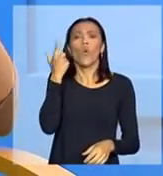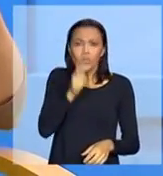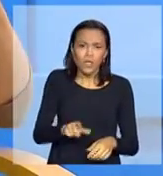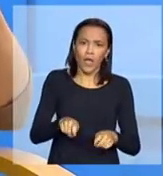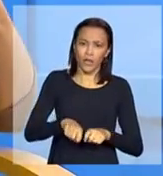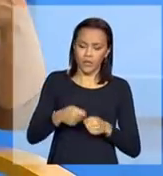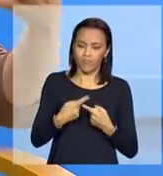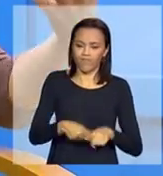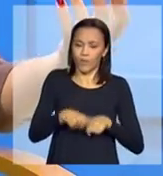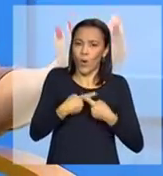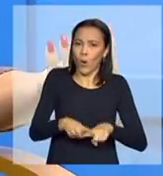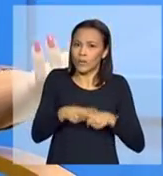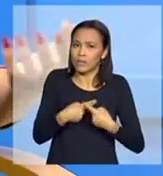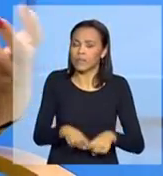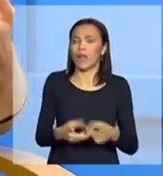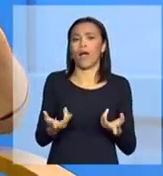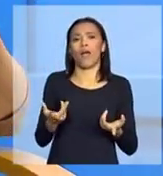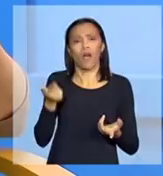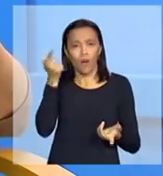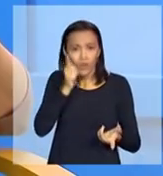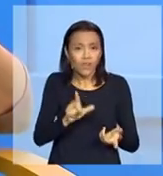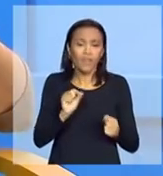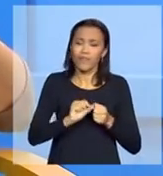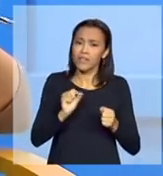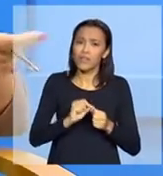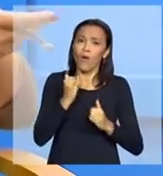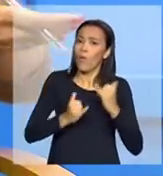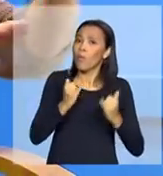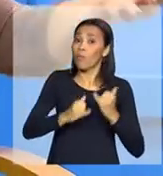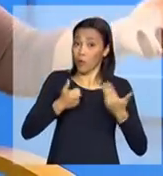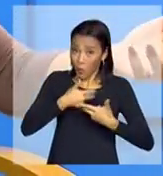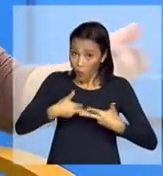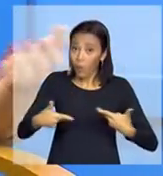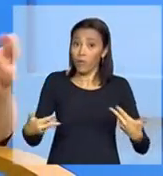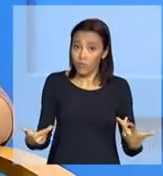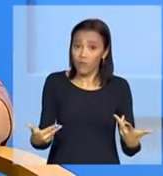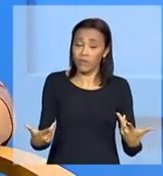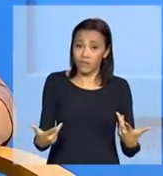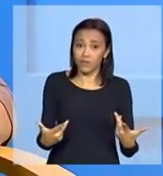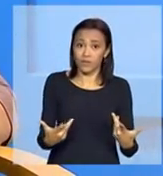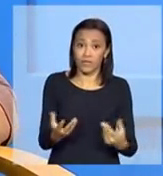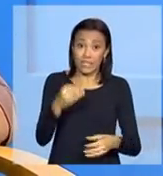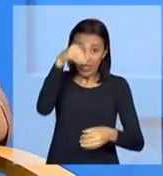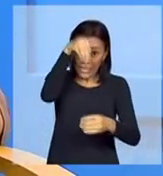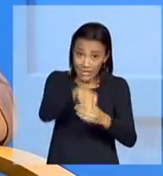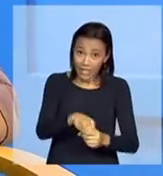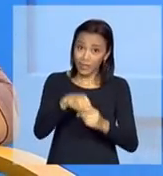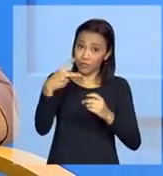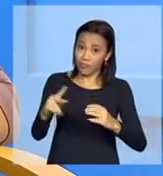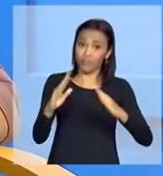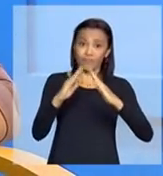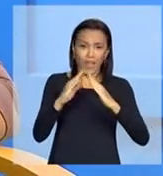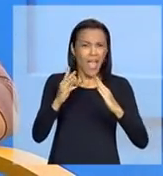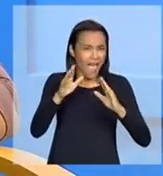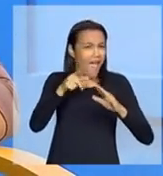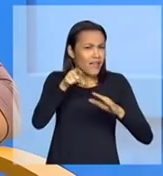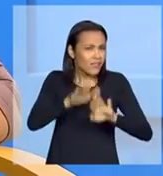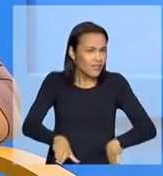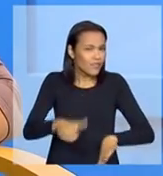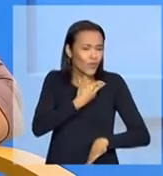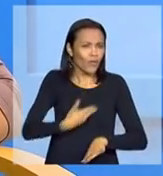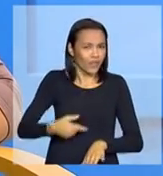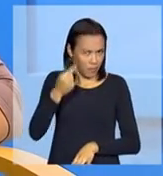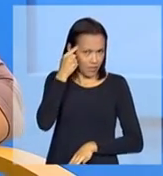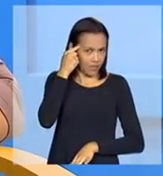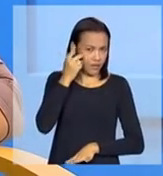ela consegue fazer um trabalho até dentro do próprio espaço deles. É assim que o governo está pensando?